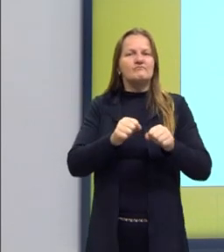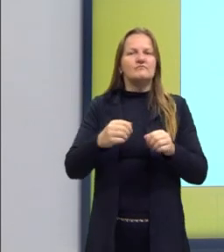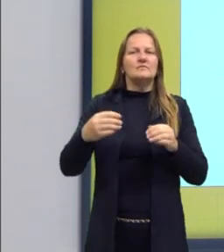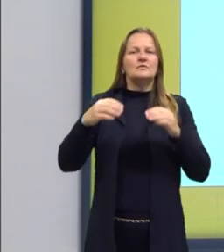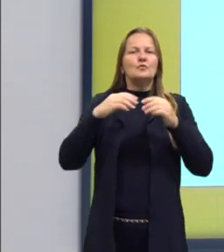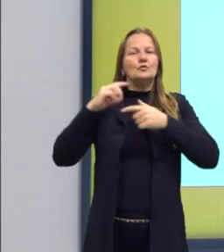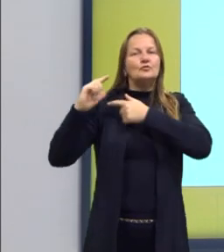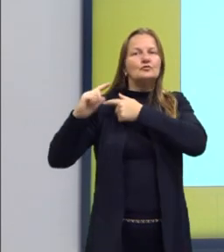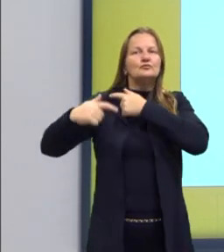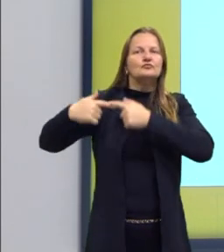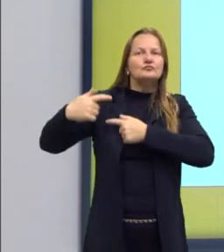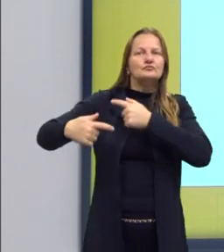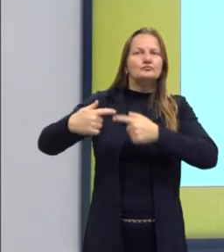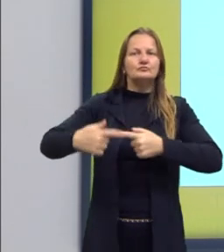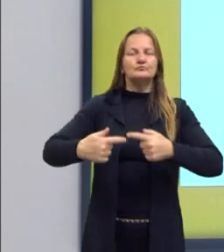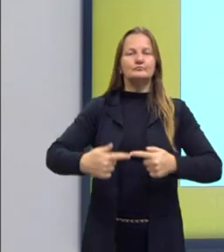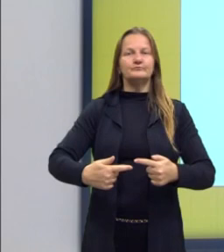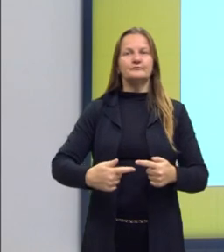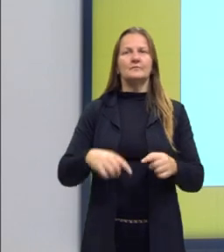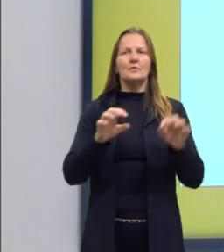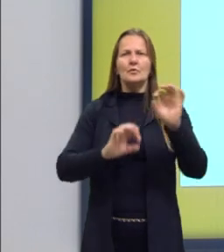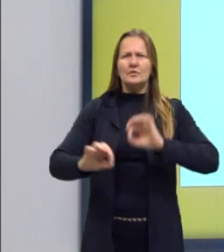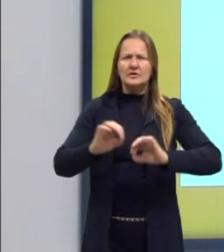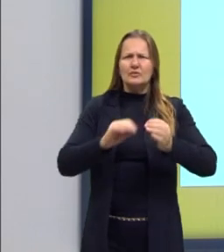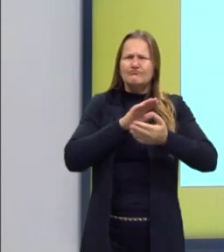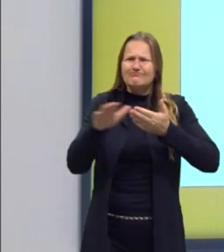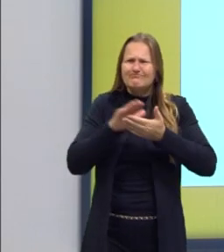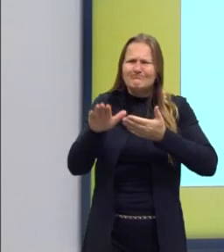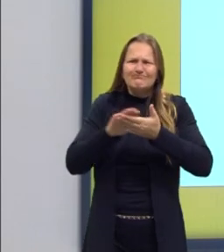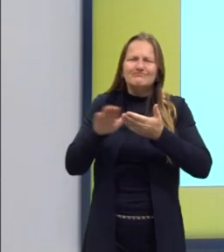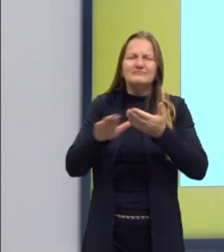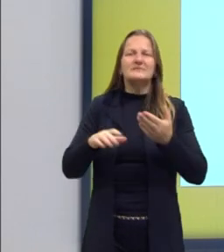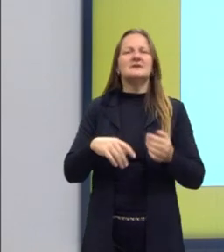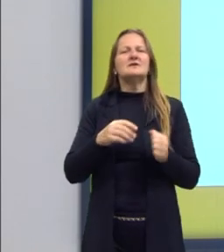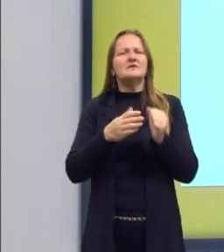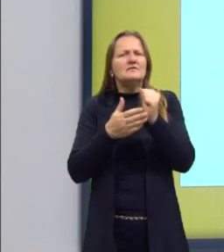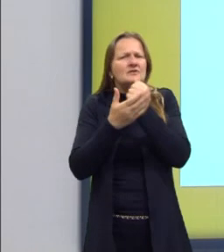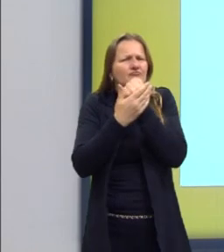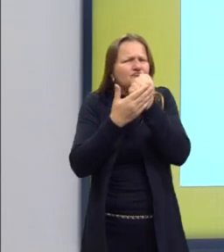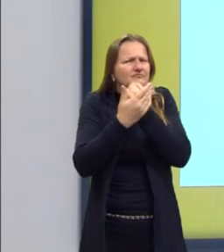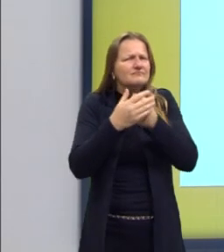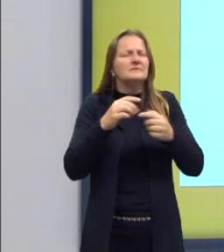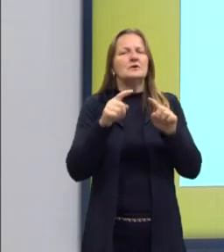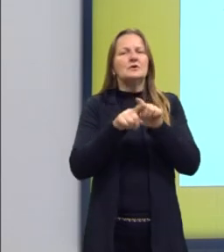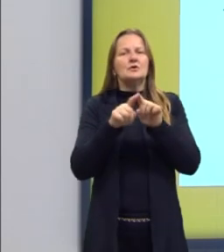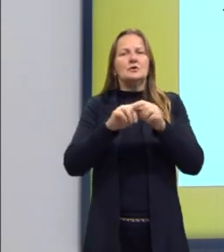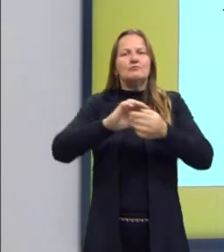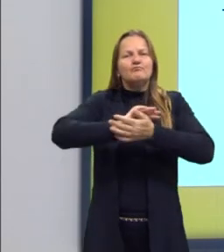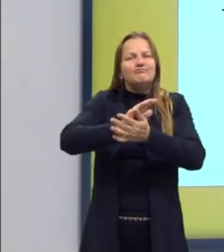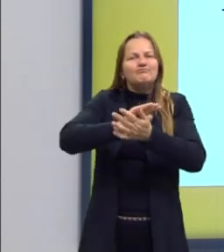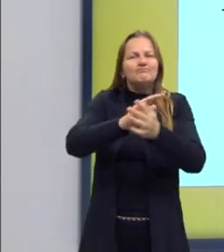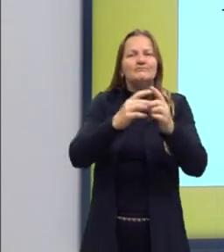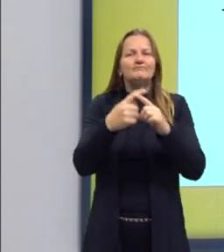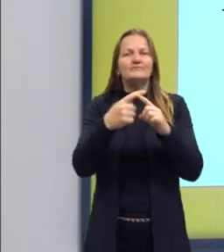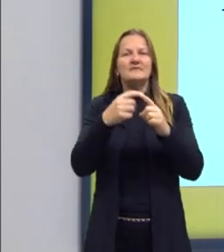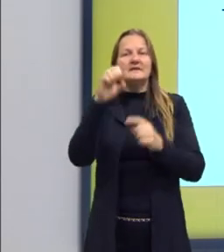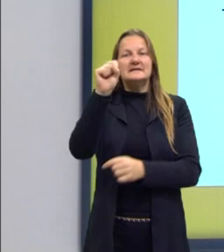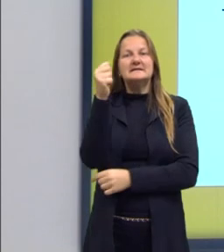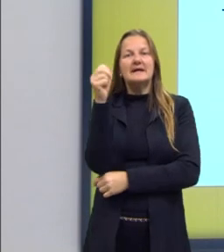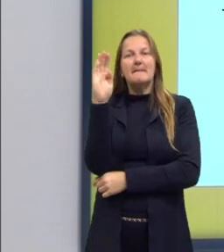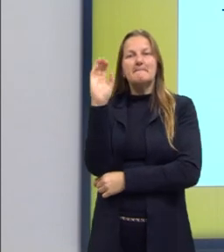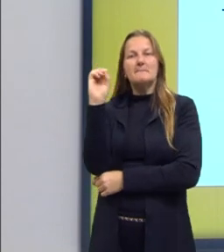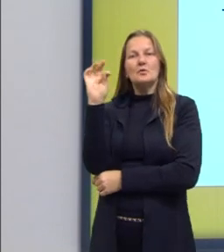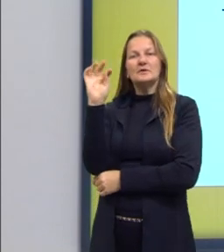descendentes, eles organizaram fugas, eles sabotavam a produção, as fazendas onde eles estavam.